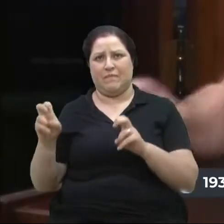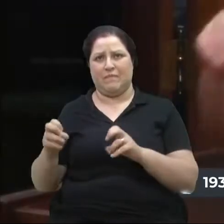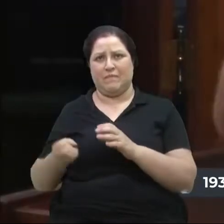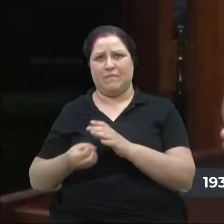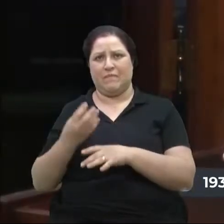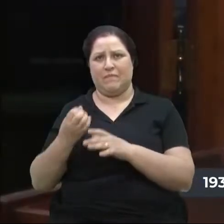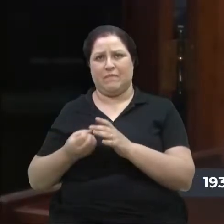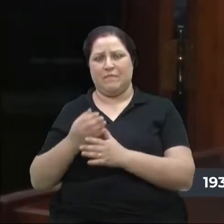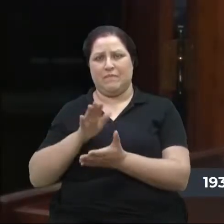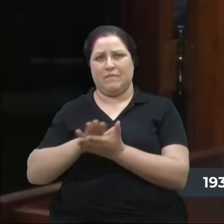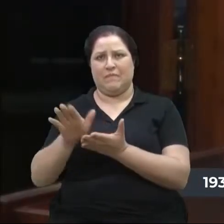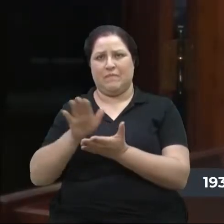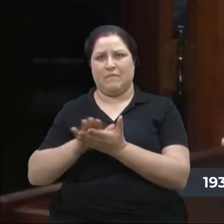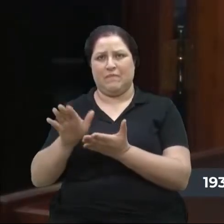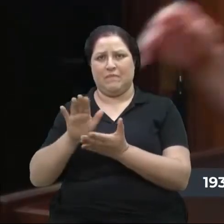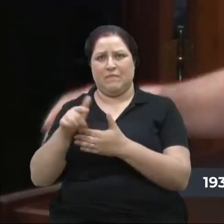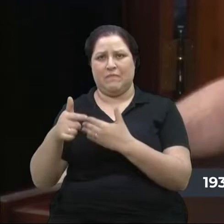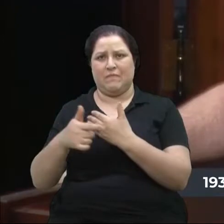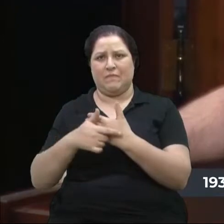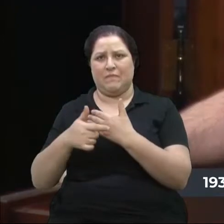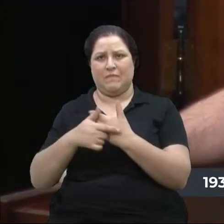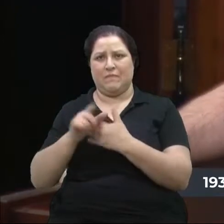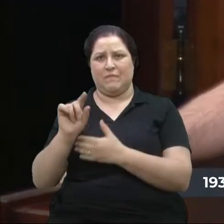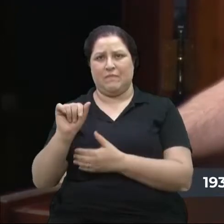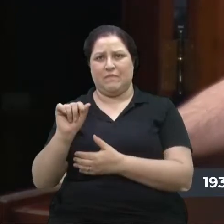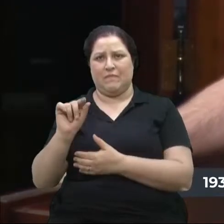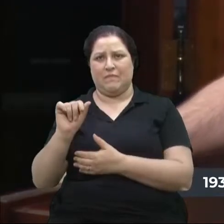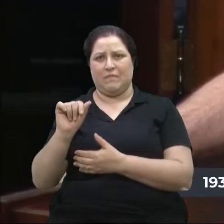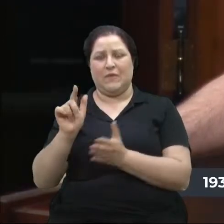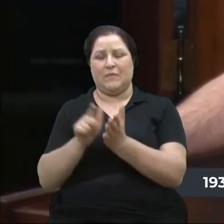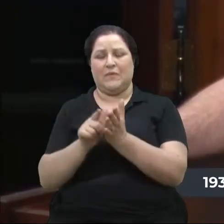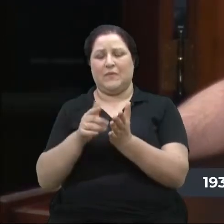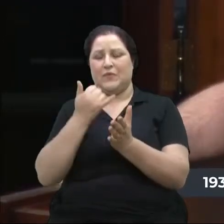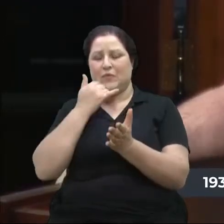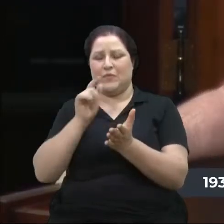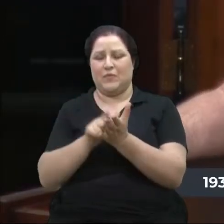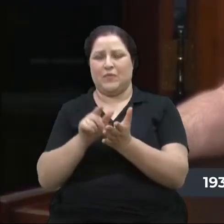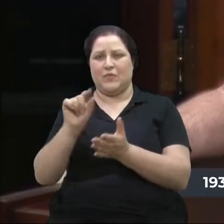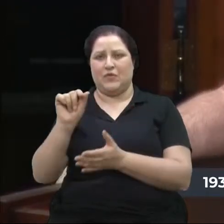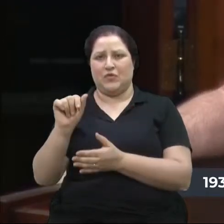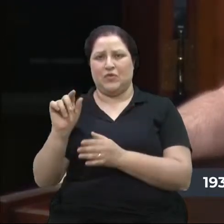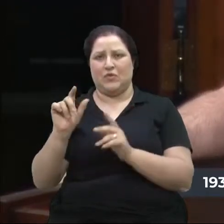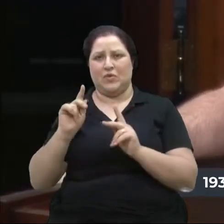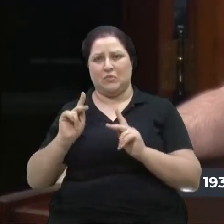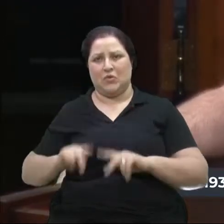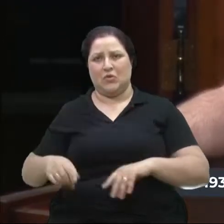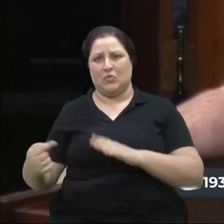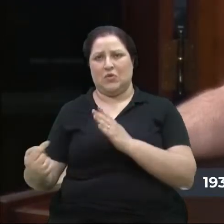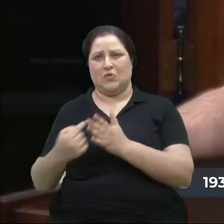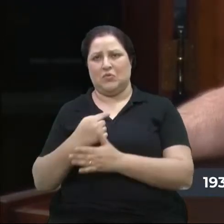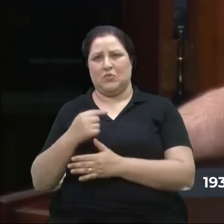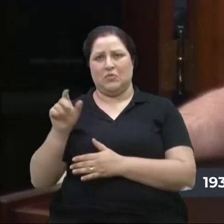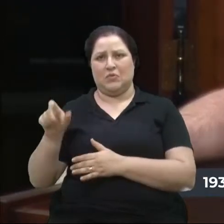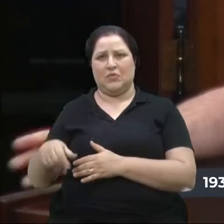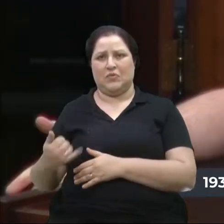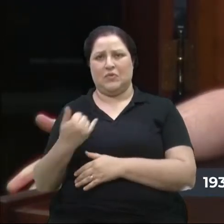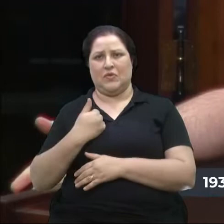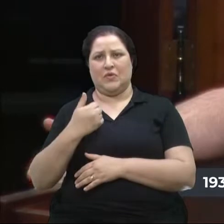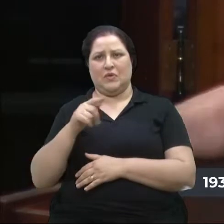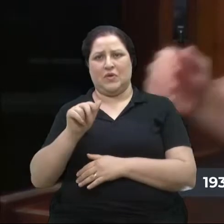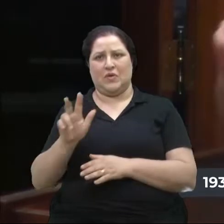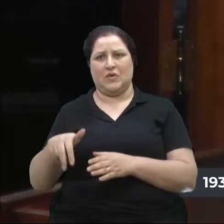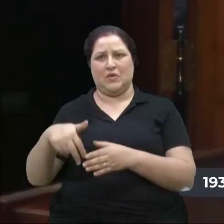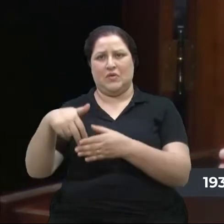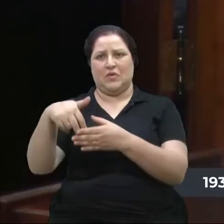produzir moeda, ou seja, imprimir papel, houveram alguns questionamentos, né? Dentre esses questionamentos, houve um que disse que eu estava usando da